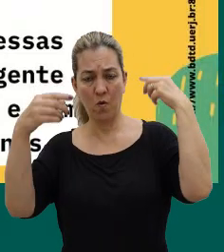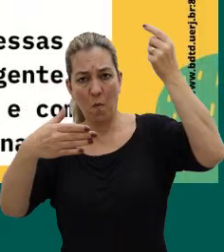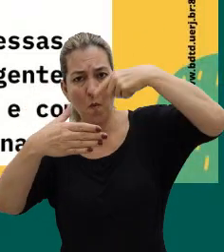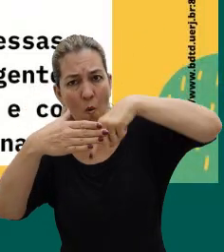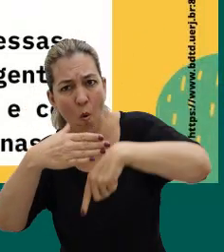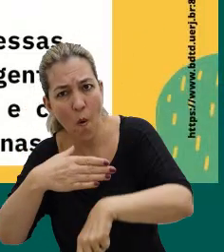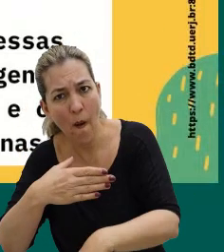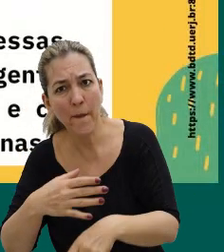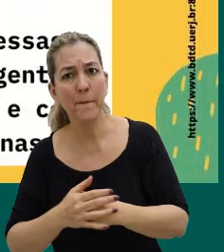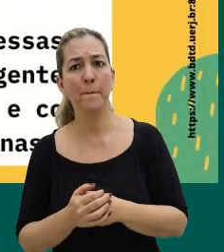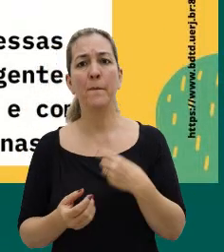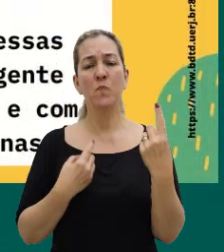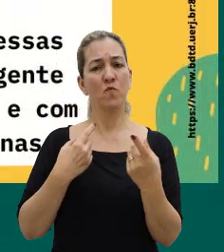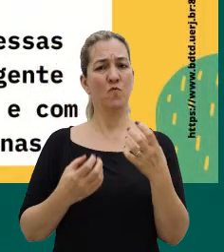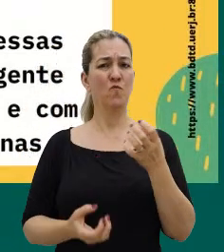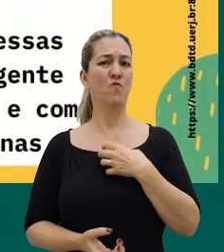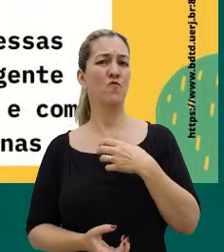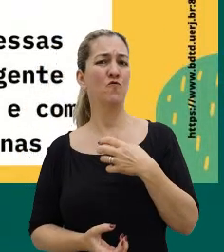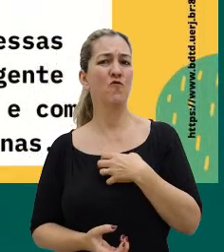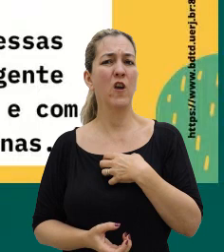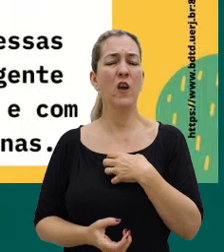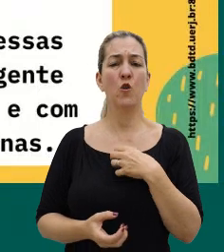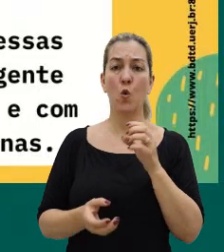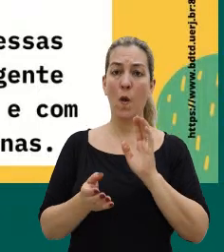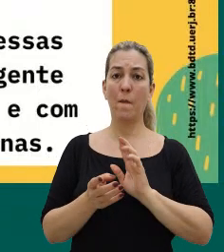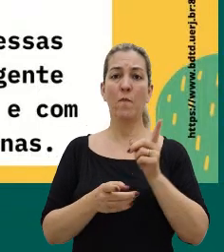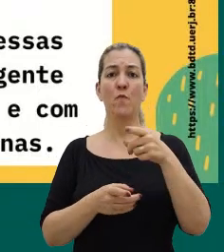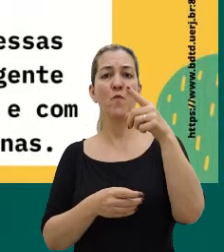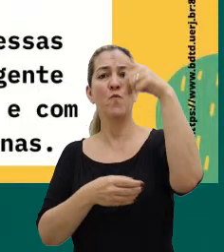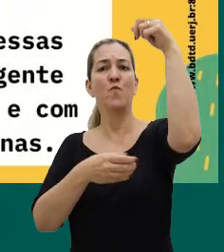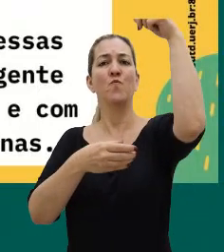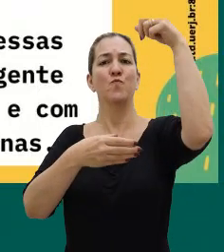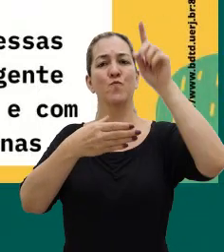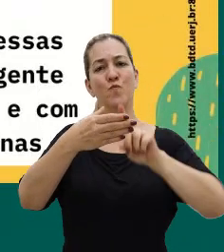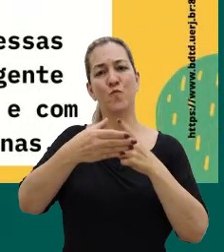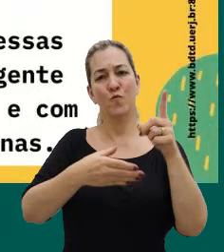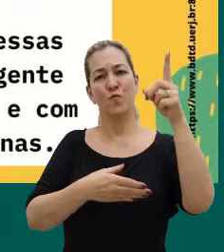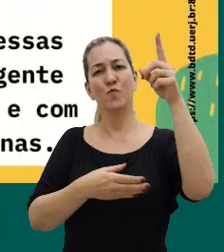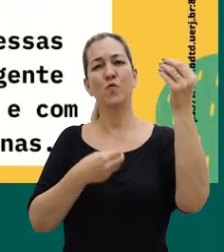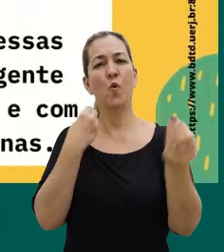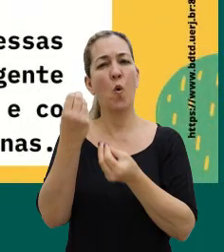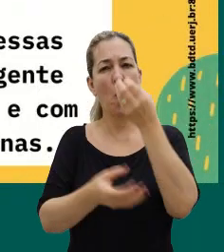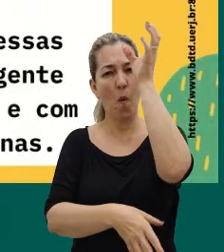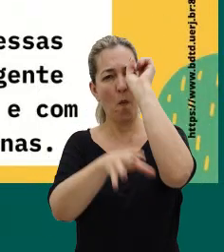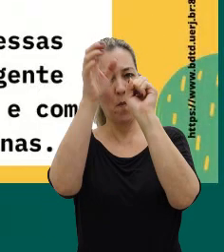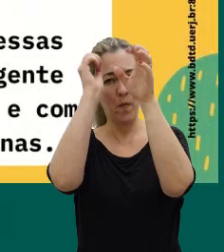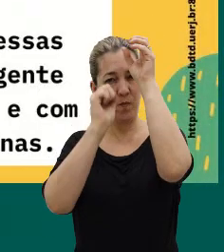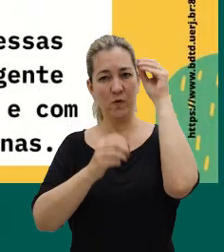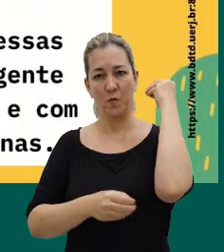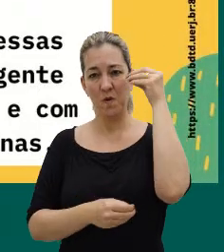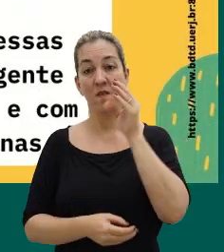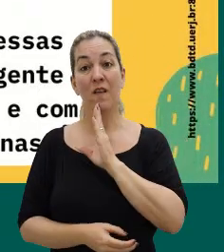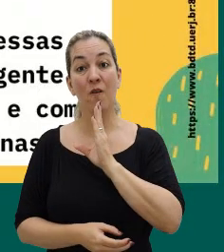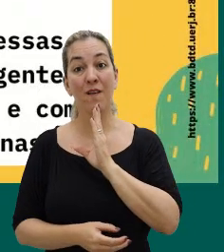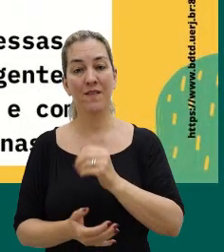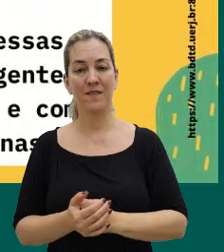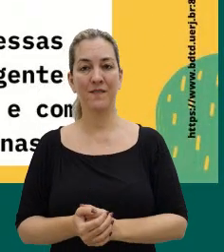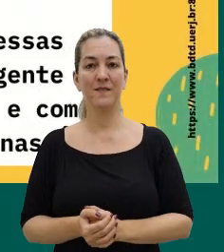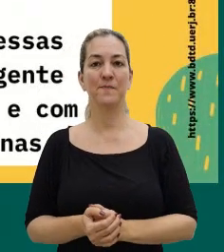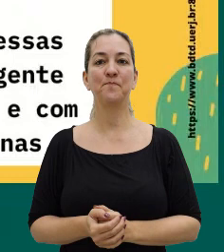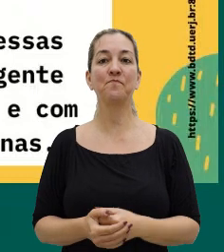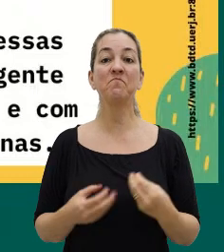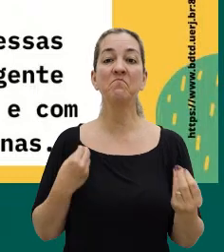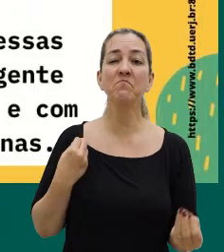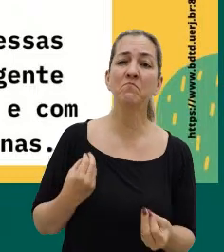sua loucura e de alguma maneira sair dela com alguma questão aprendida e conhecida, né,